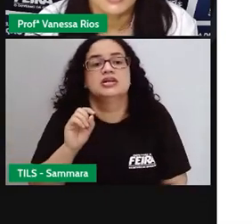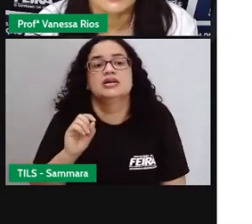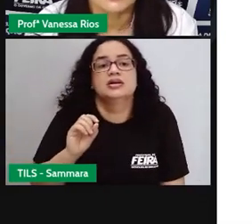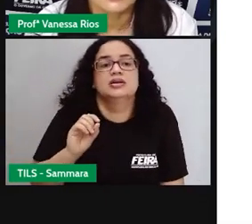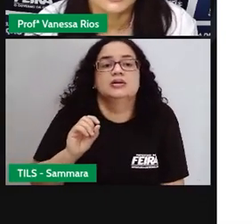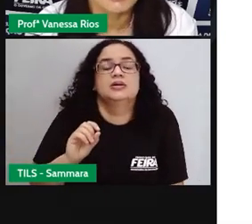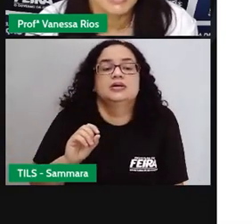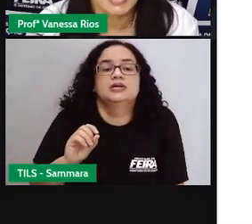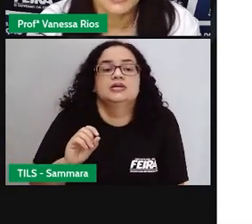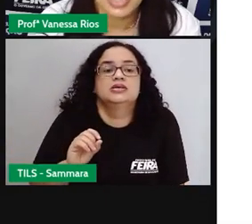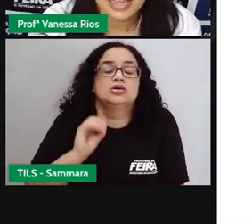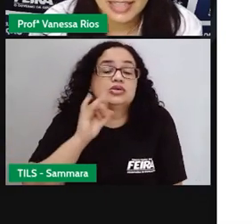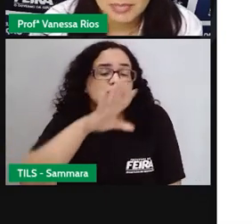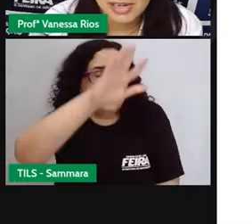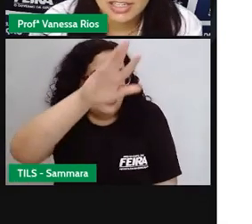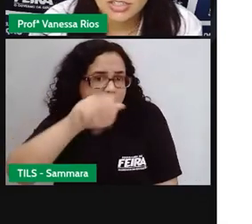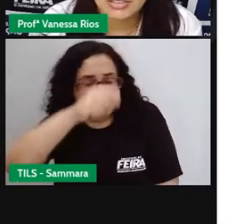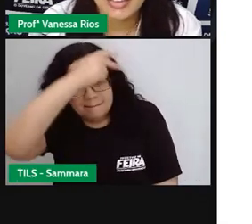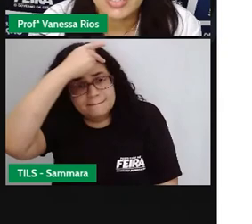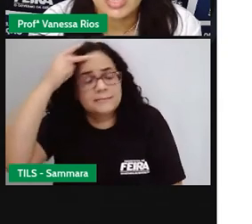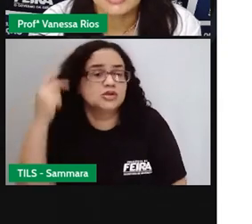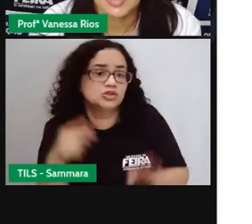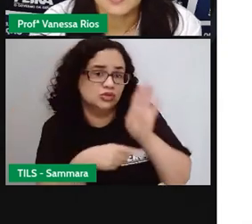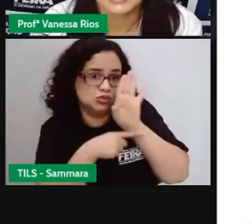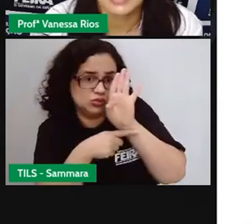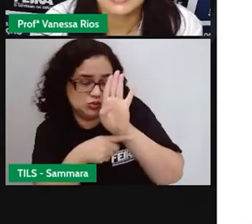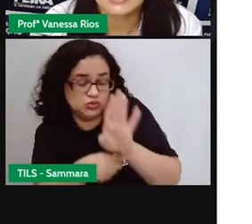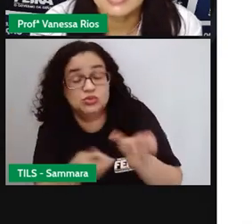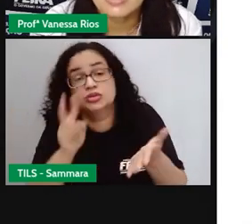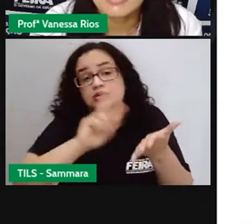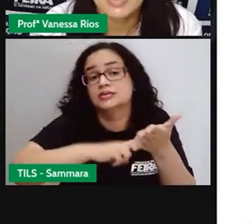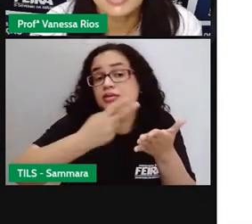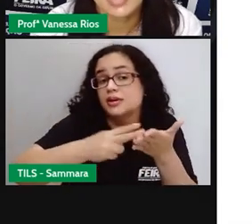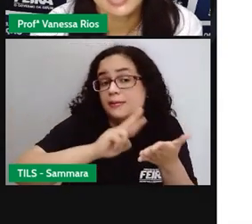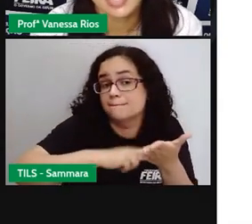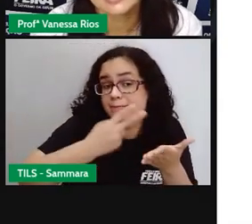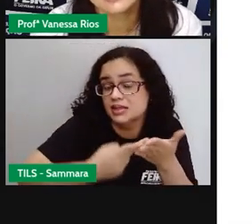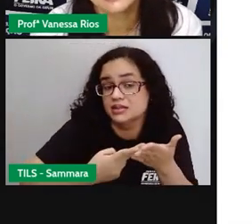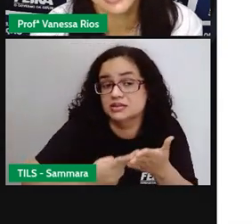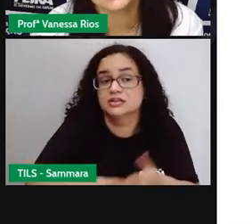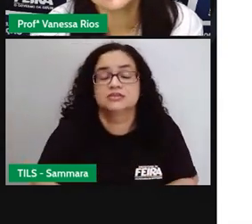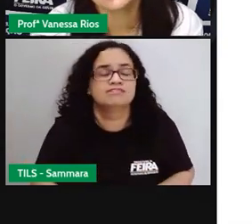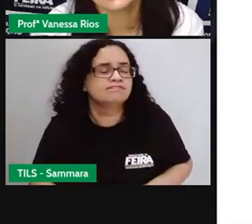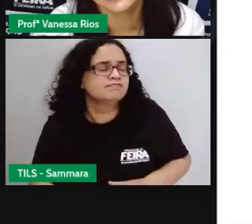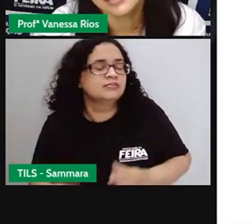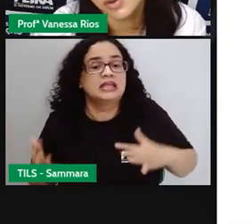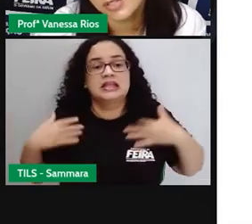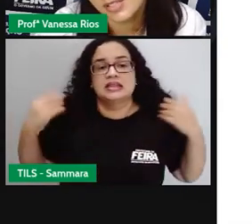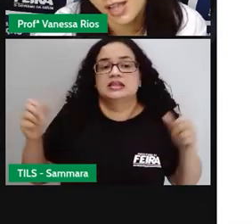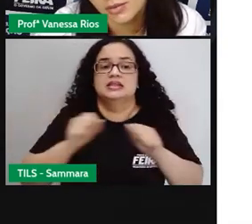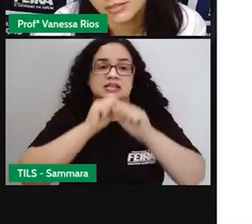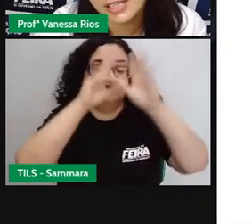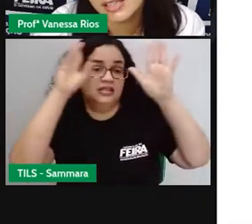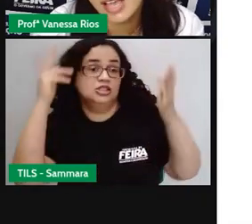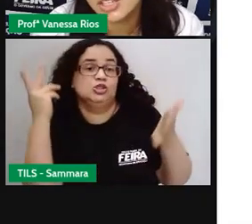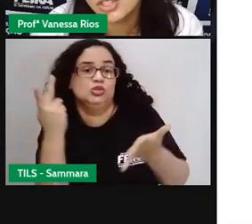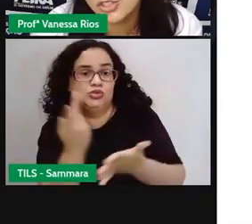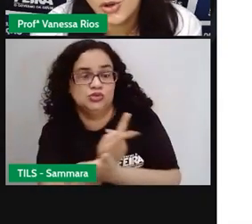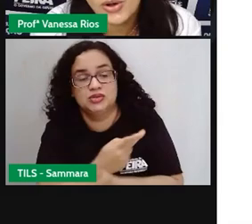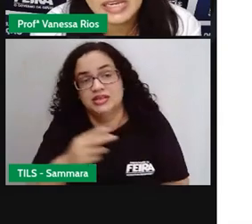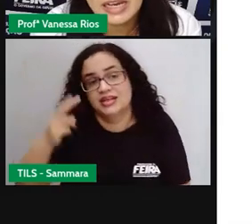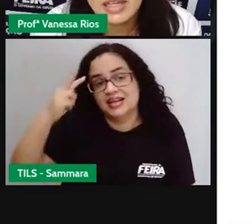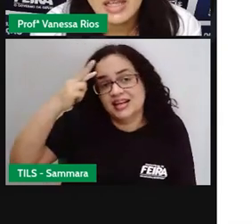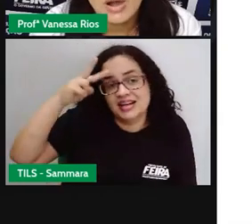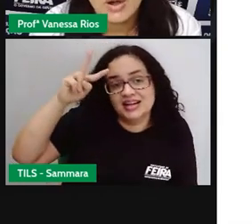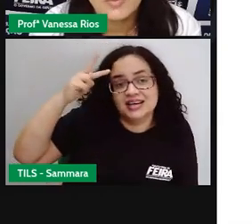chamar alguém, né, para lhe ajudar a fazer a interpretação, fazer aí a encenação das coisas que acontecem na